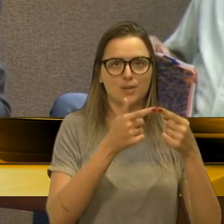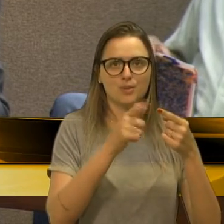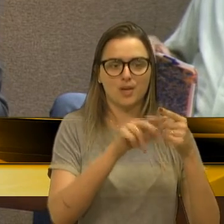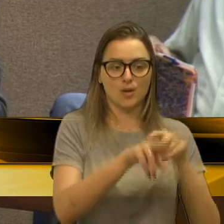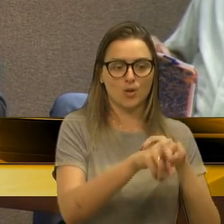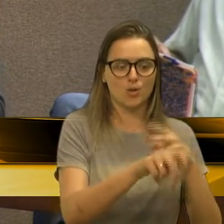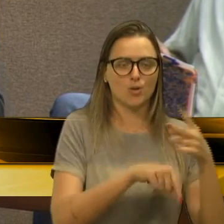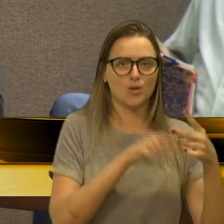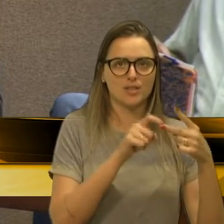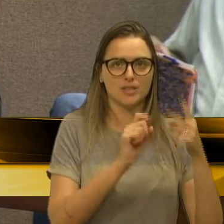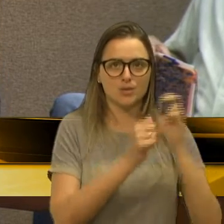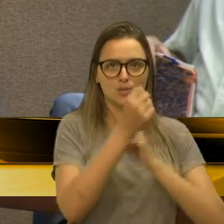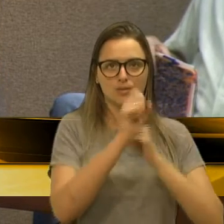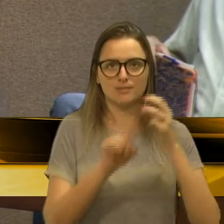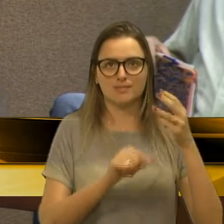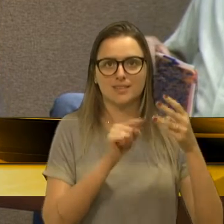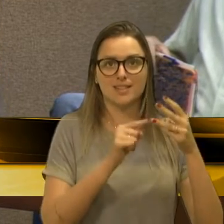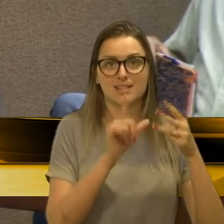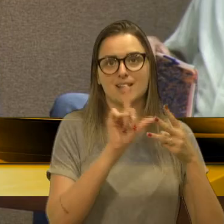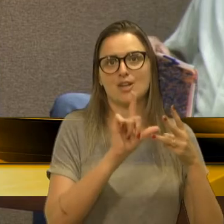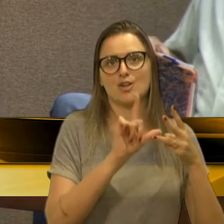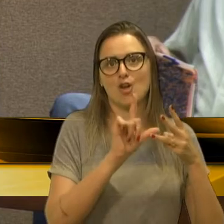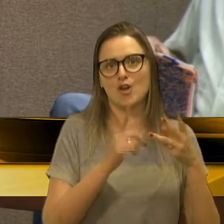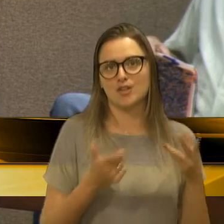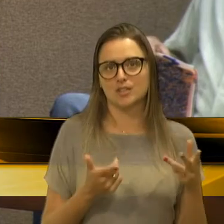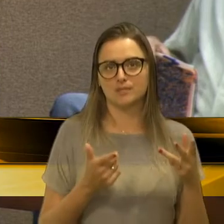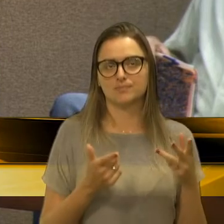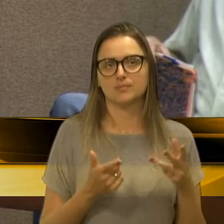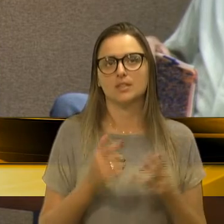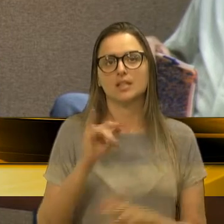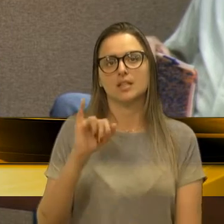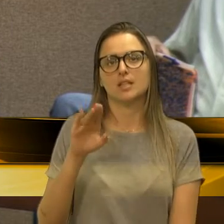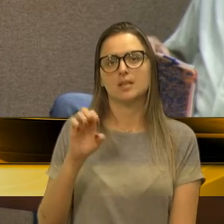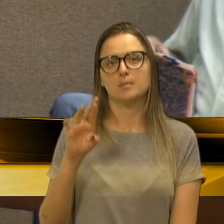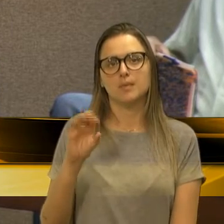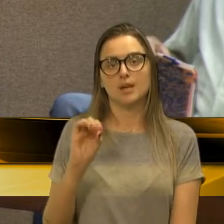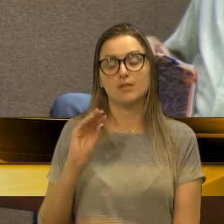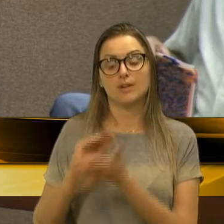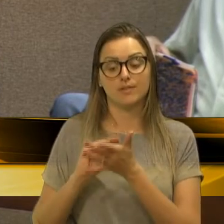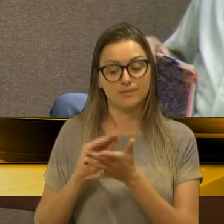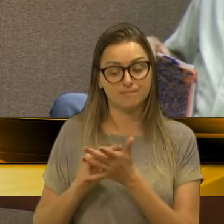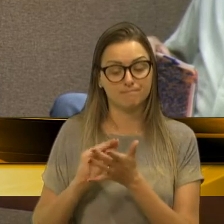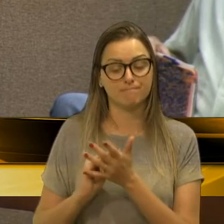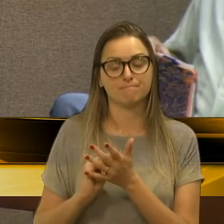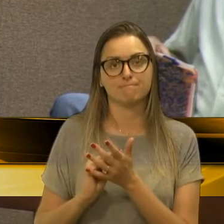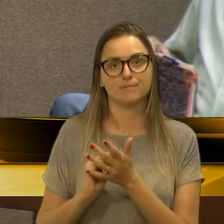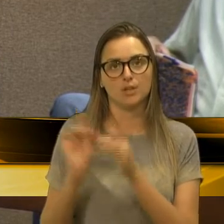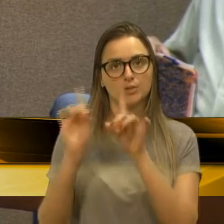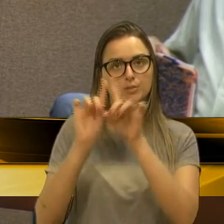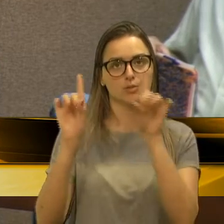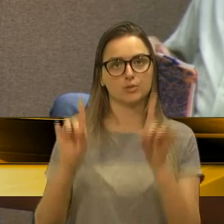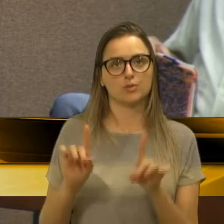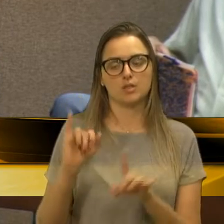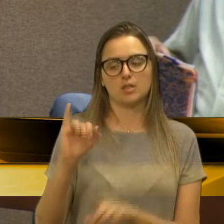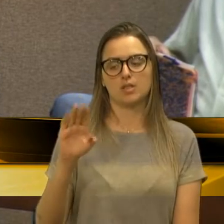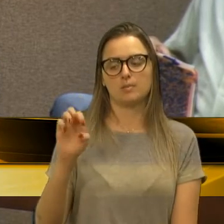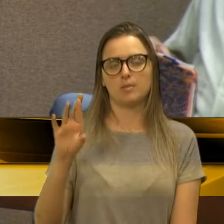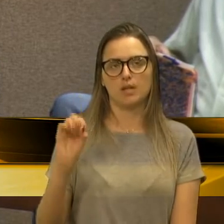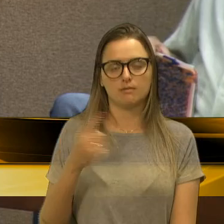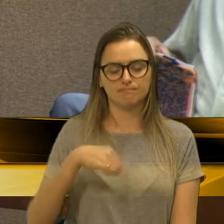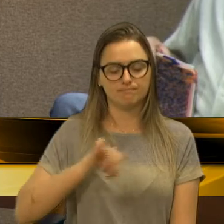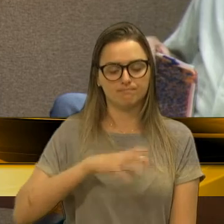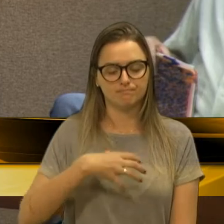de uma empresa do porte da Ibero vão fazer muita falta. Muita falta. E a gente lamenta